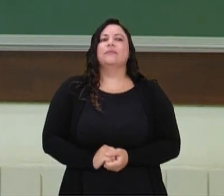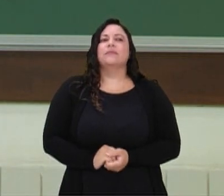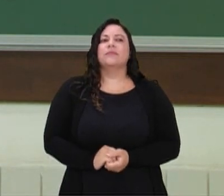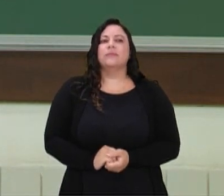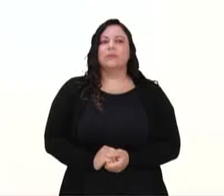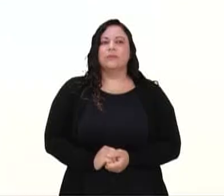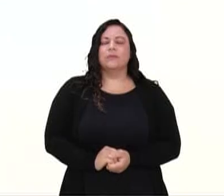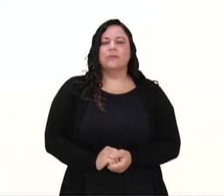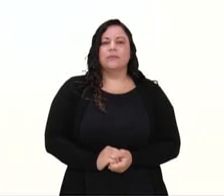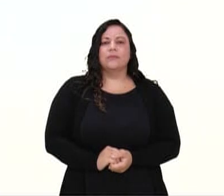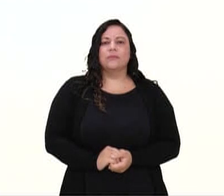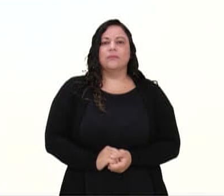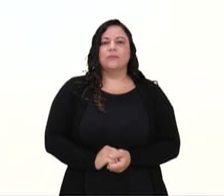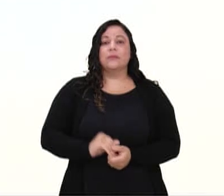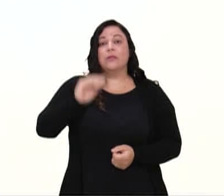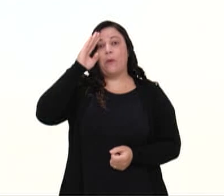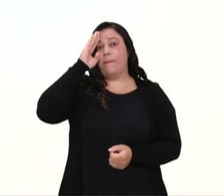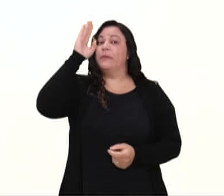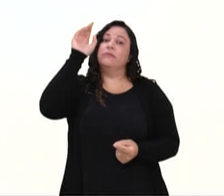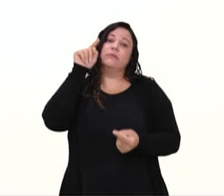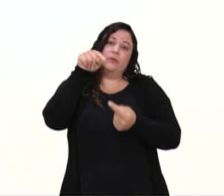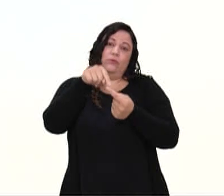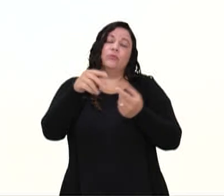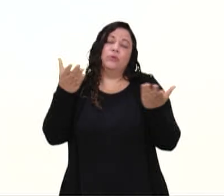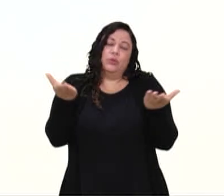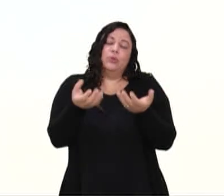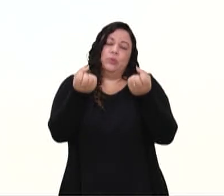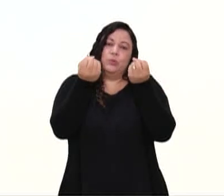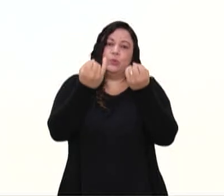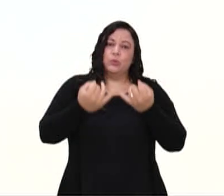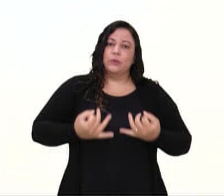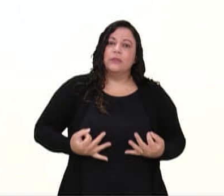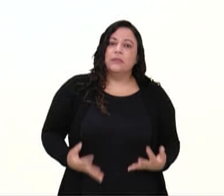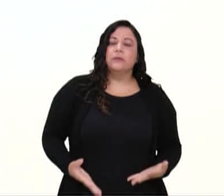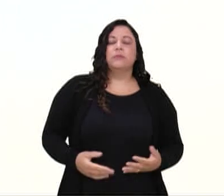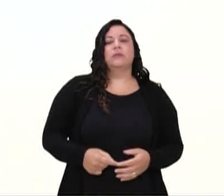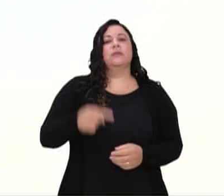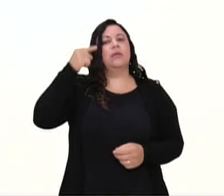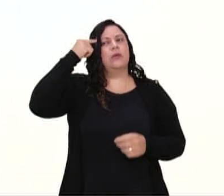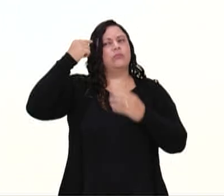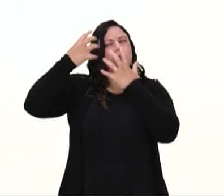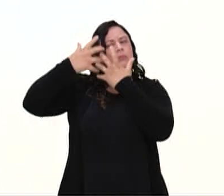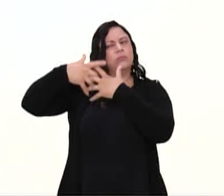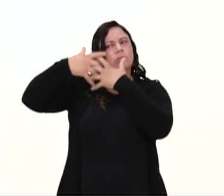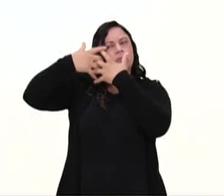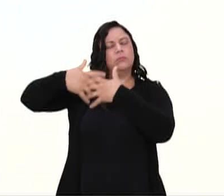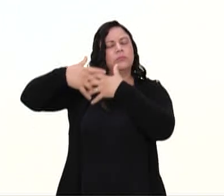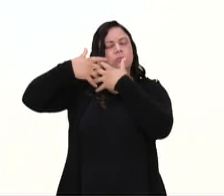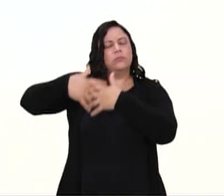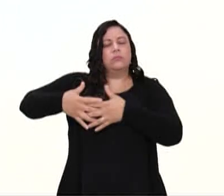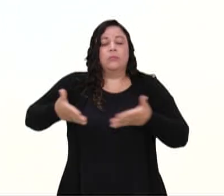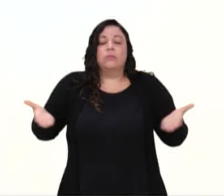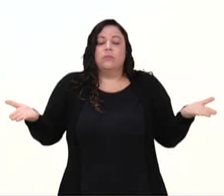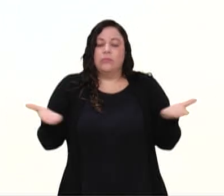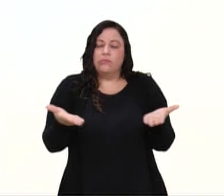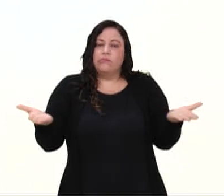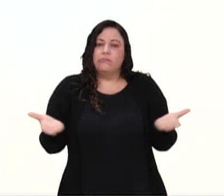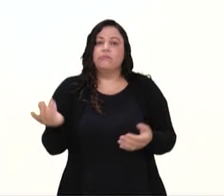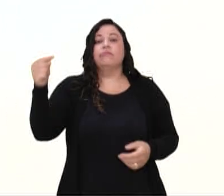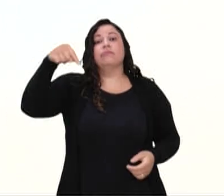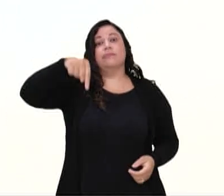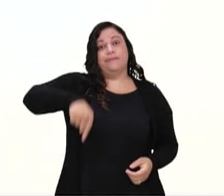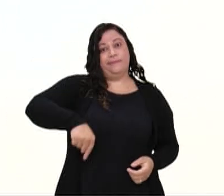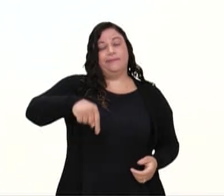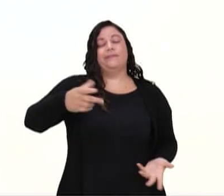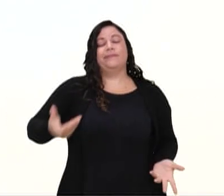aqui, é o que eu acabei de falar, né? A questão de trazer a nossa consciência, né? Para o aqui e para o agora, para a nossa